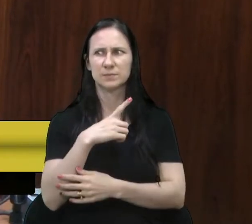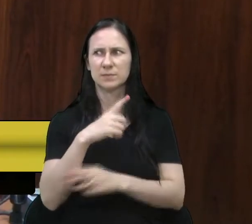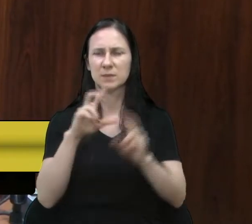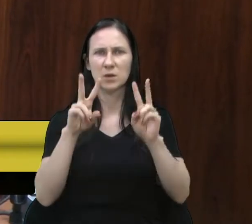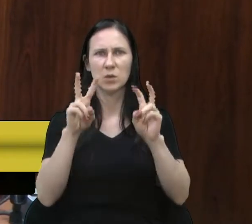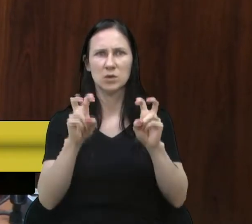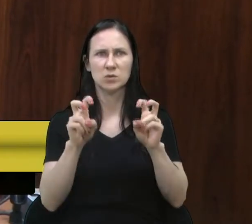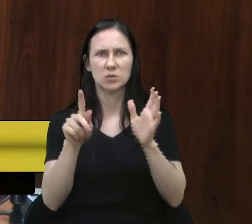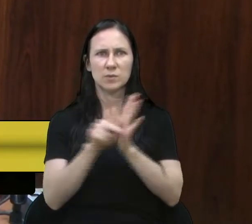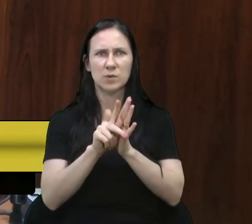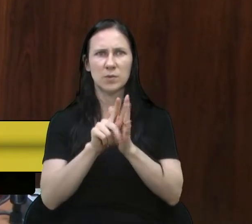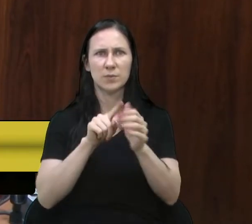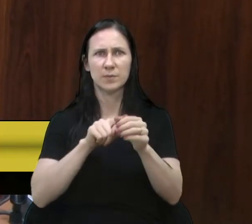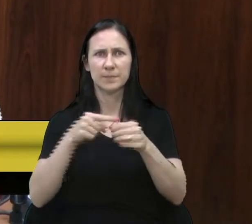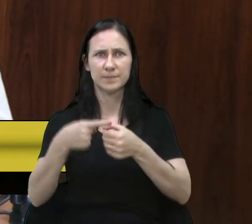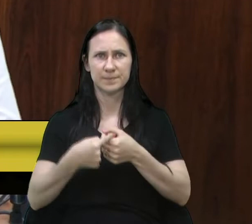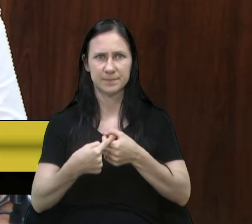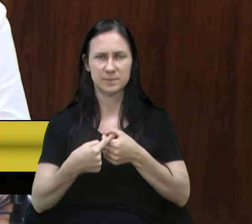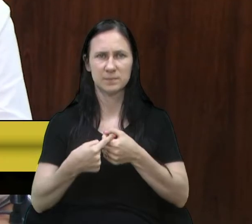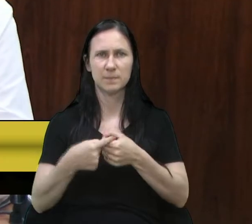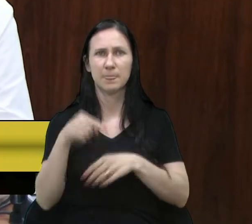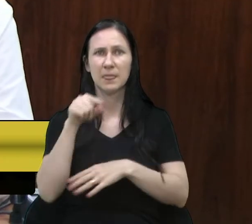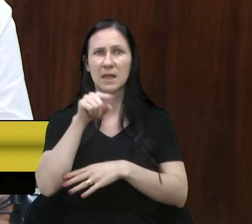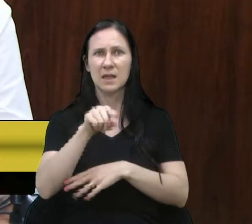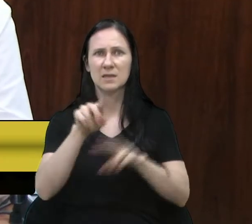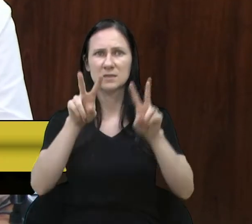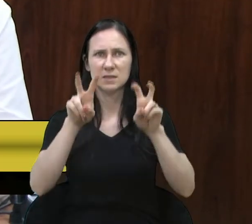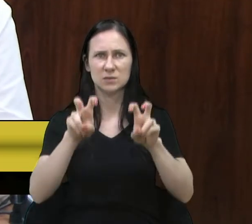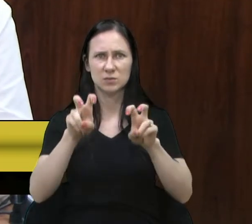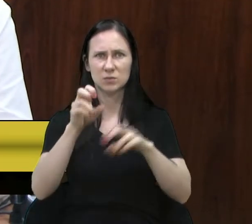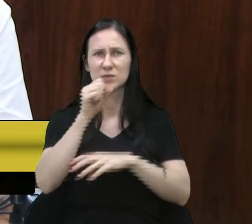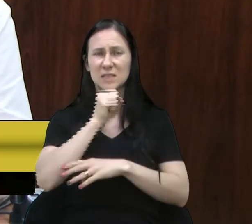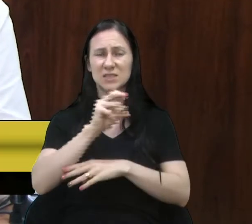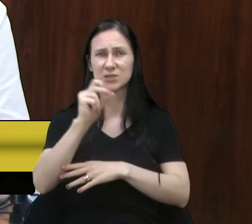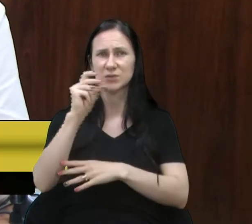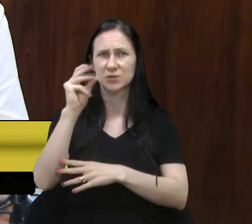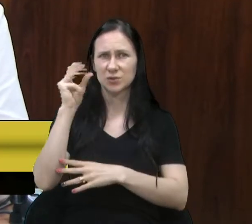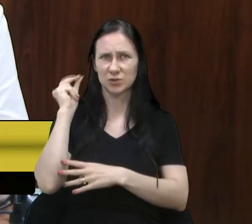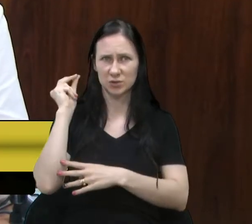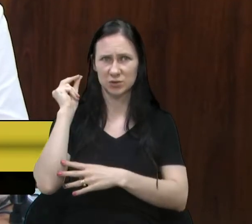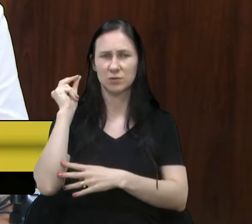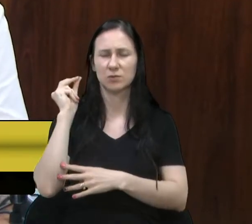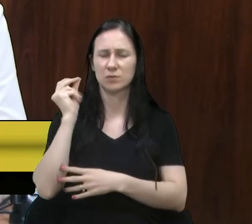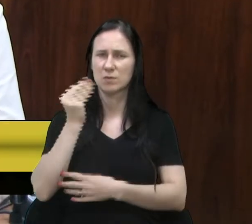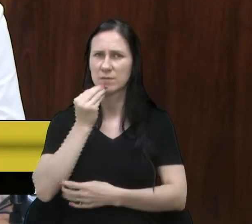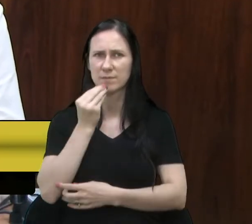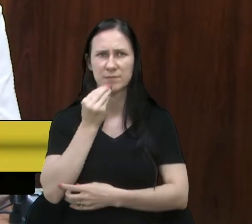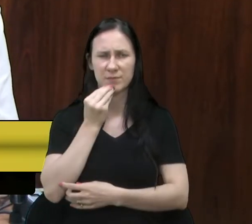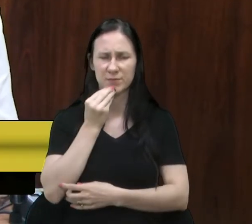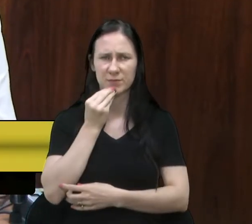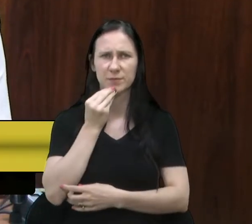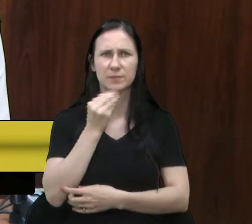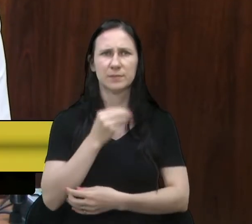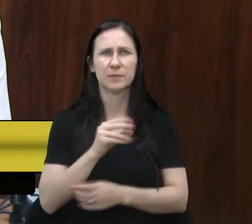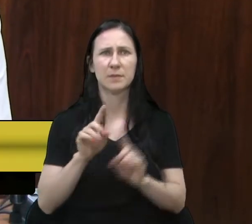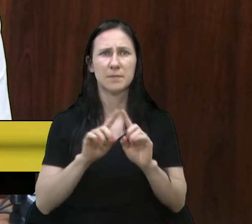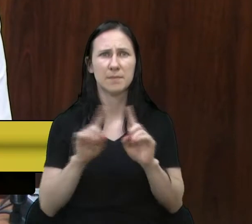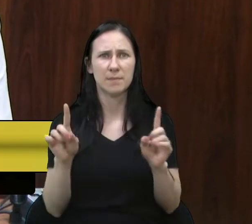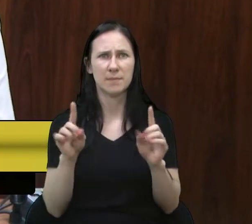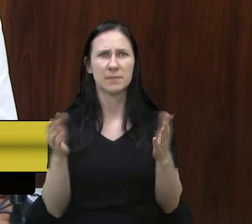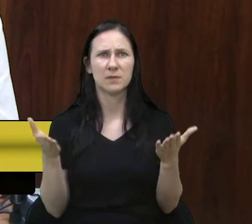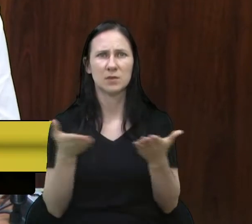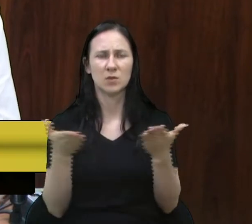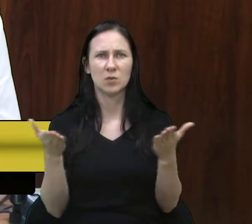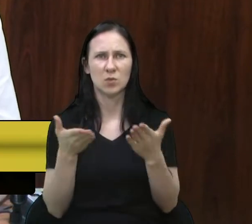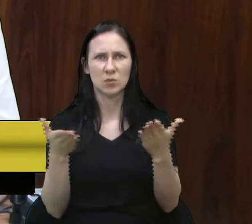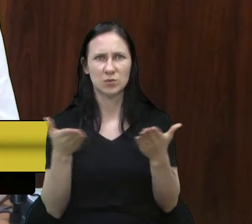da cidade. É um tema antigo e é indiscutível isso, mas, hoje, nós estamos